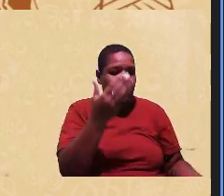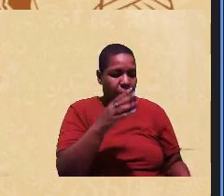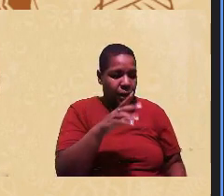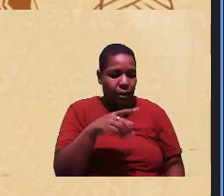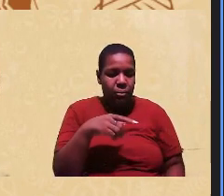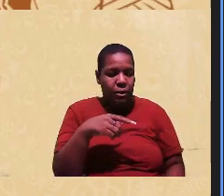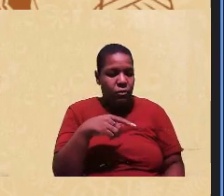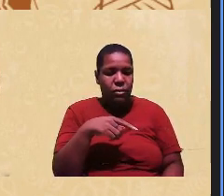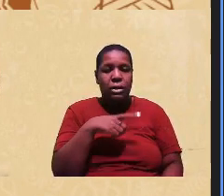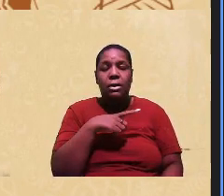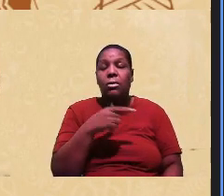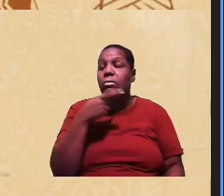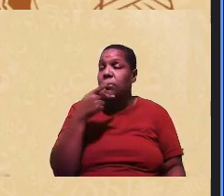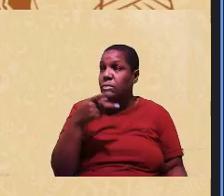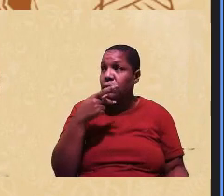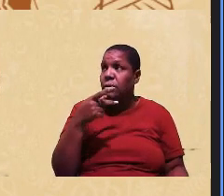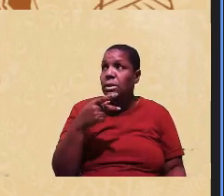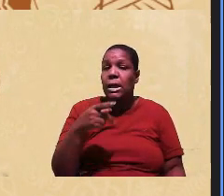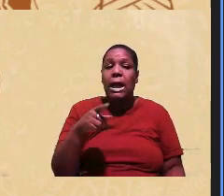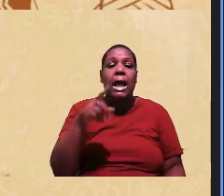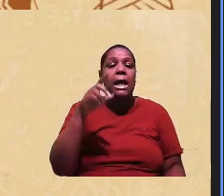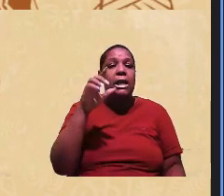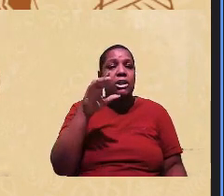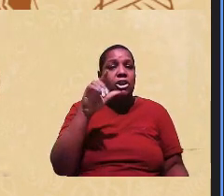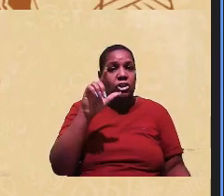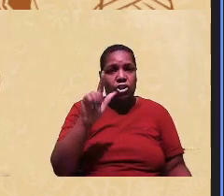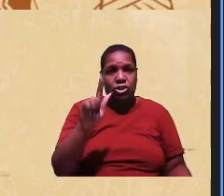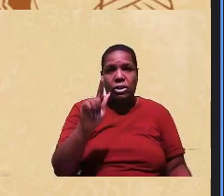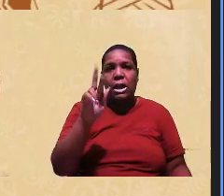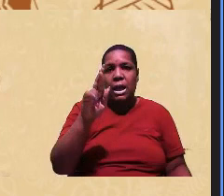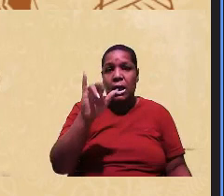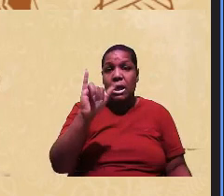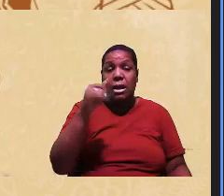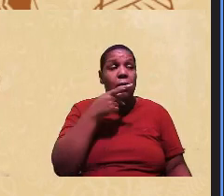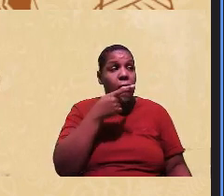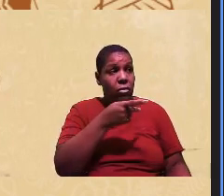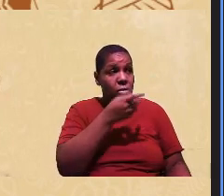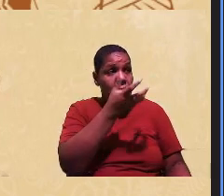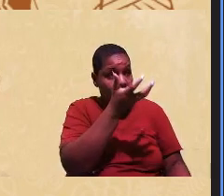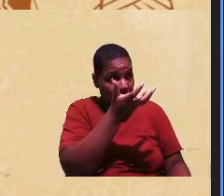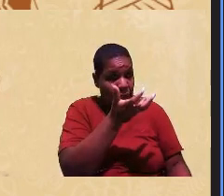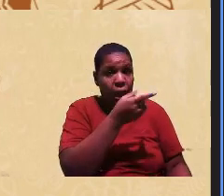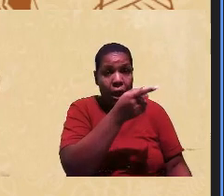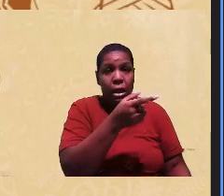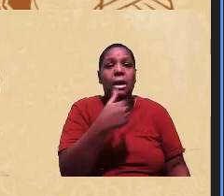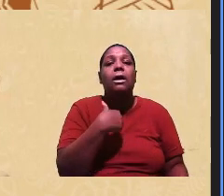fala a GR disse que se você quiser é possível passar o vídeo agora